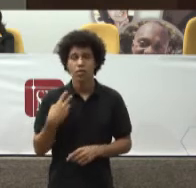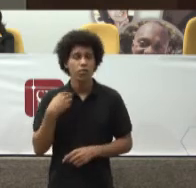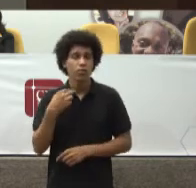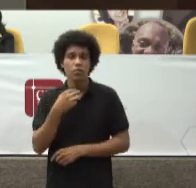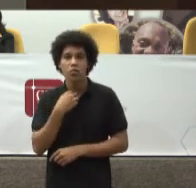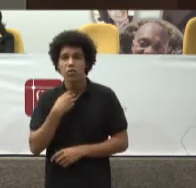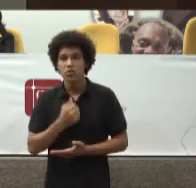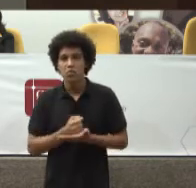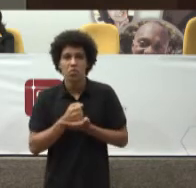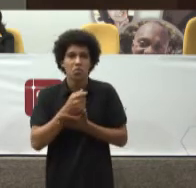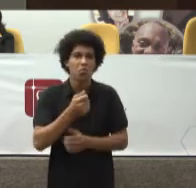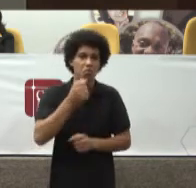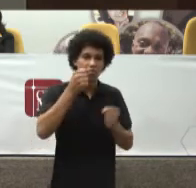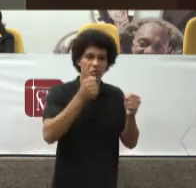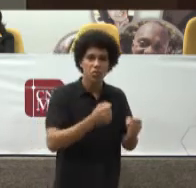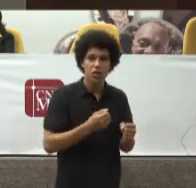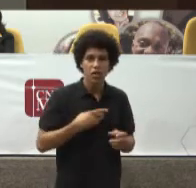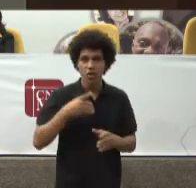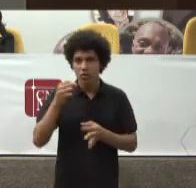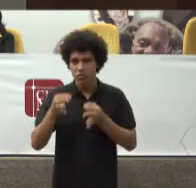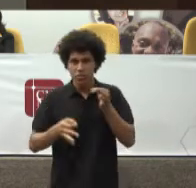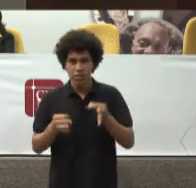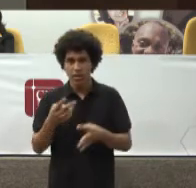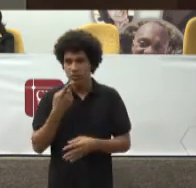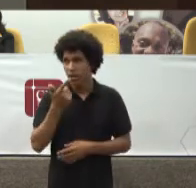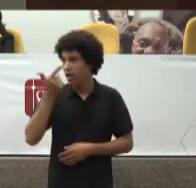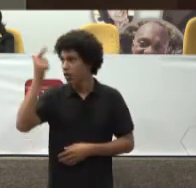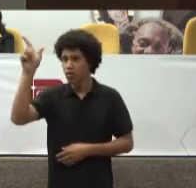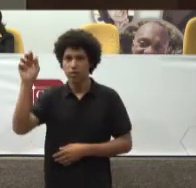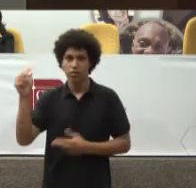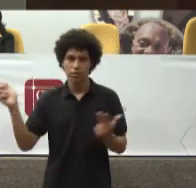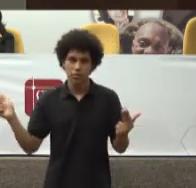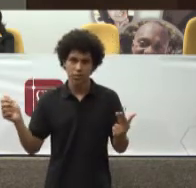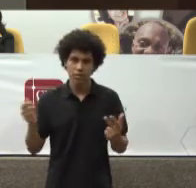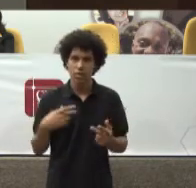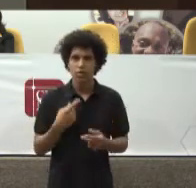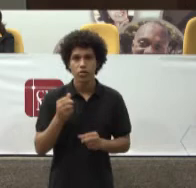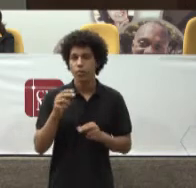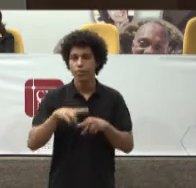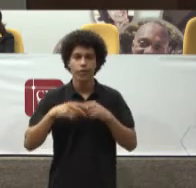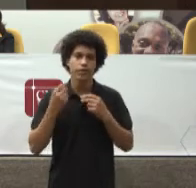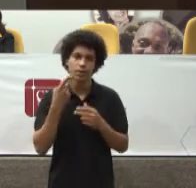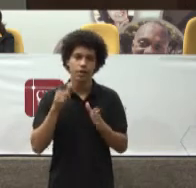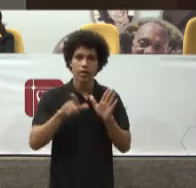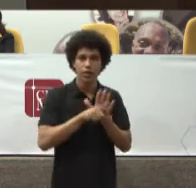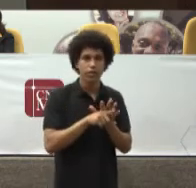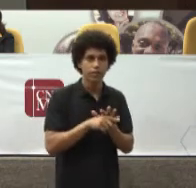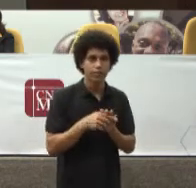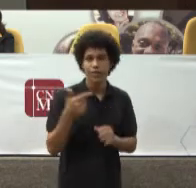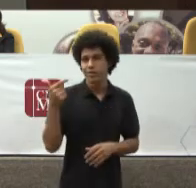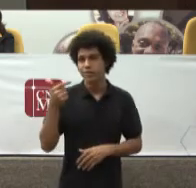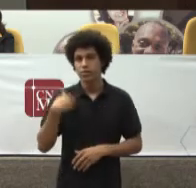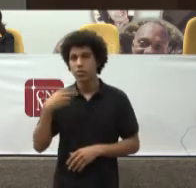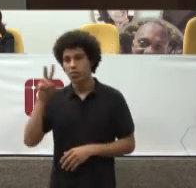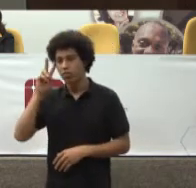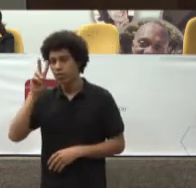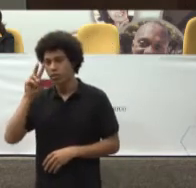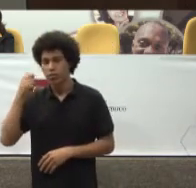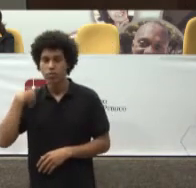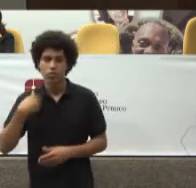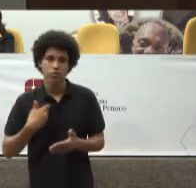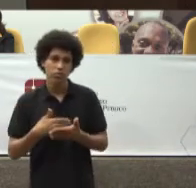Dizer outra coisa Salvo se declarar A inconstitucionalidade Da lei Segundo eu aprendi Nos bancos escolares